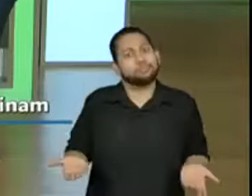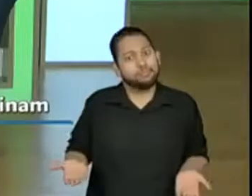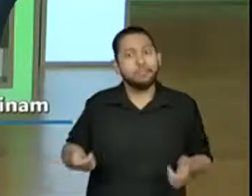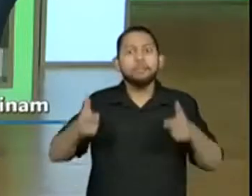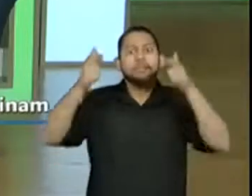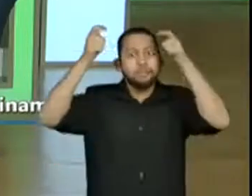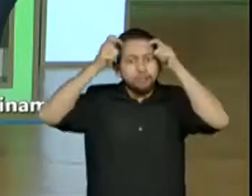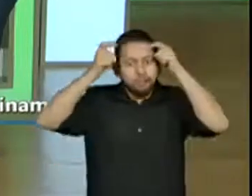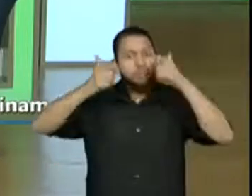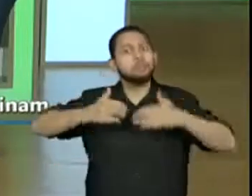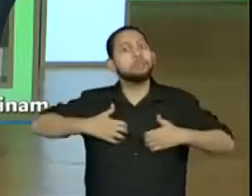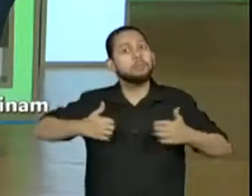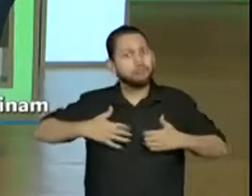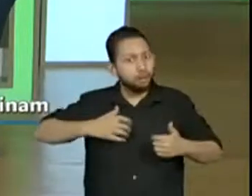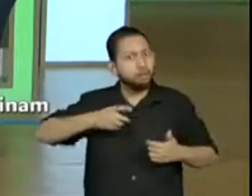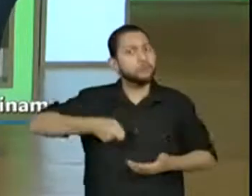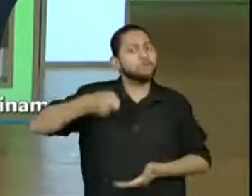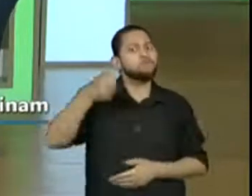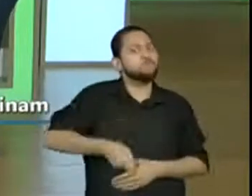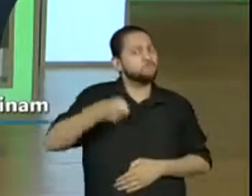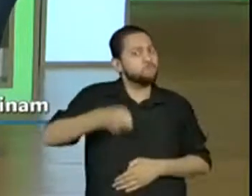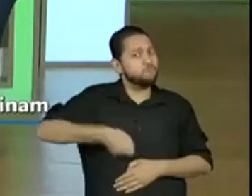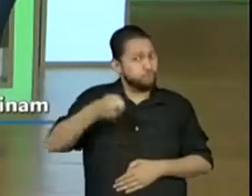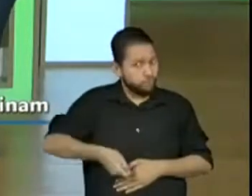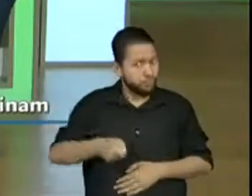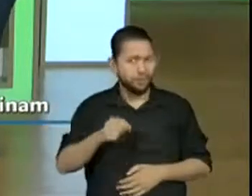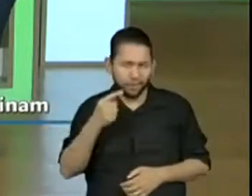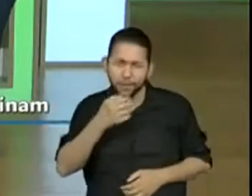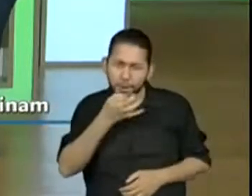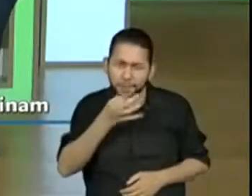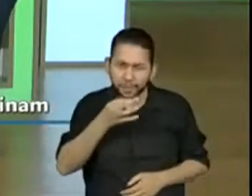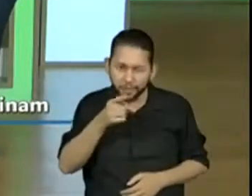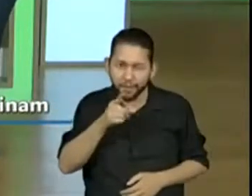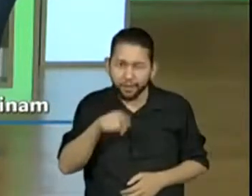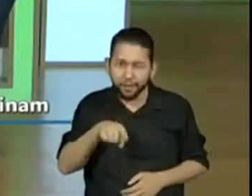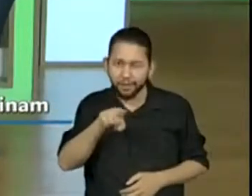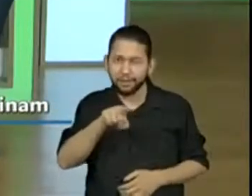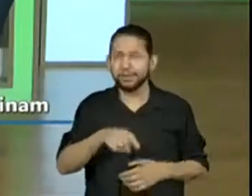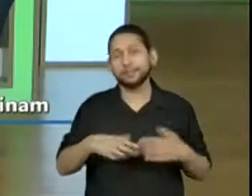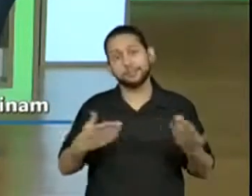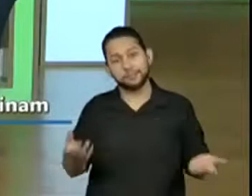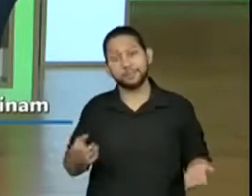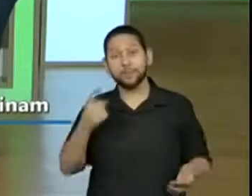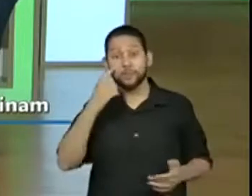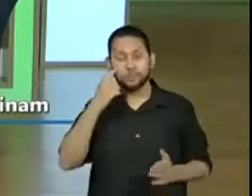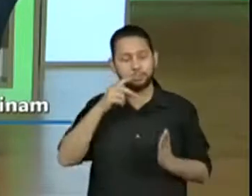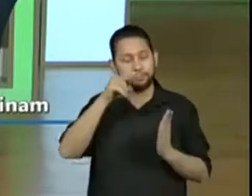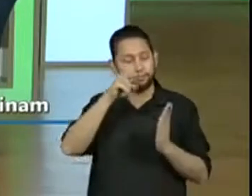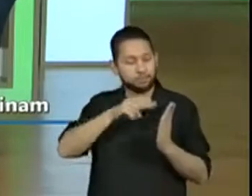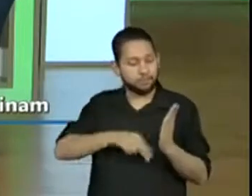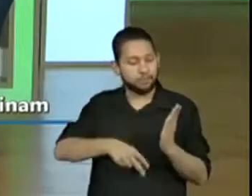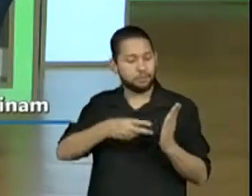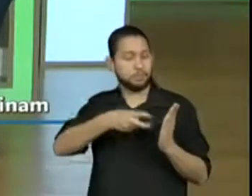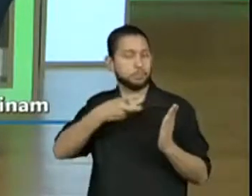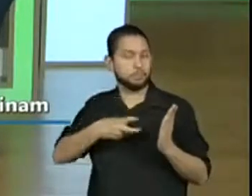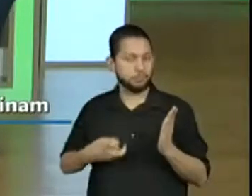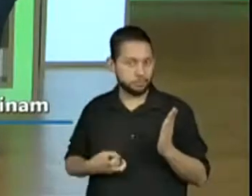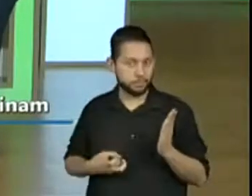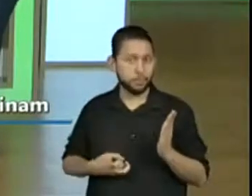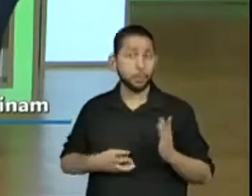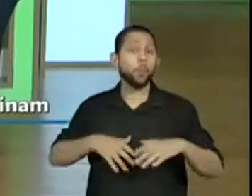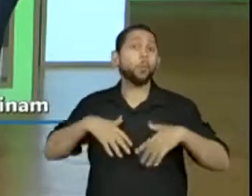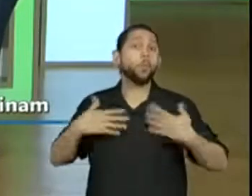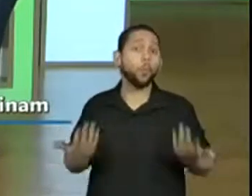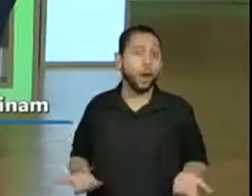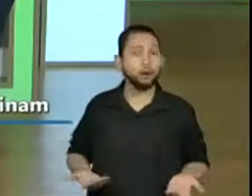as características, né? Do que vocês acham, acharam e conseguiram perceber implicitamente de cada personagem.